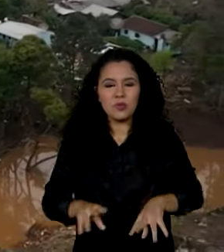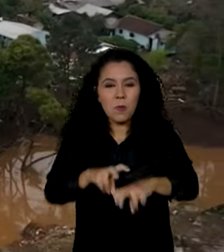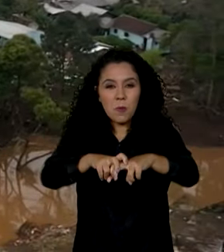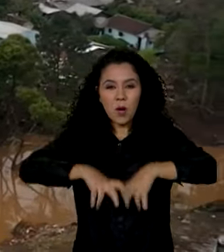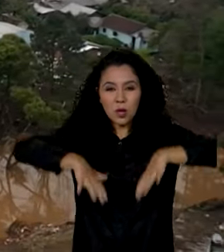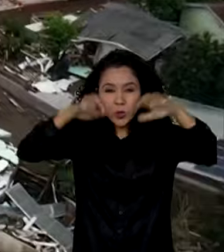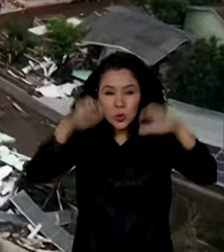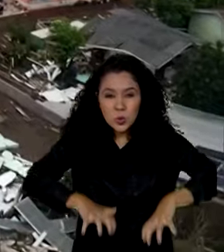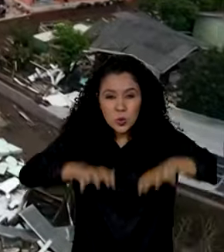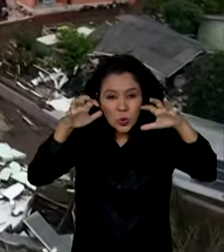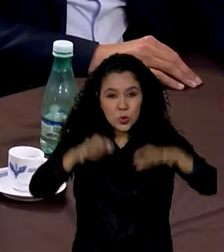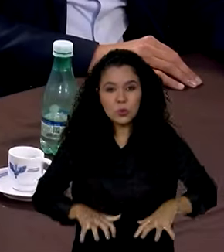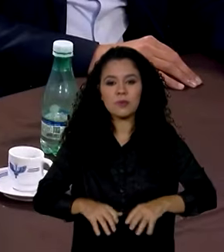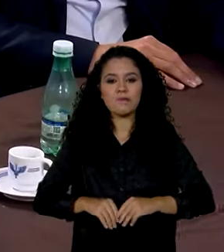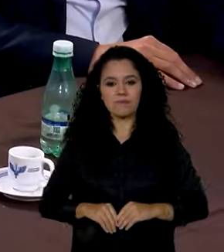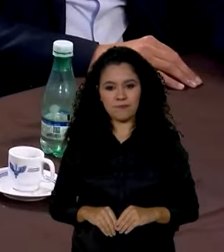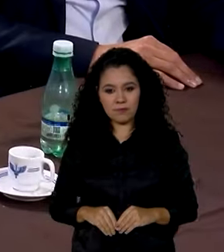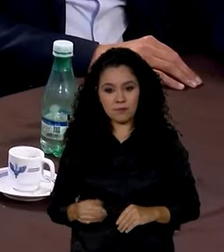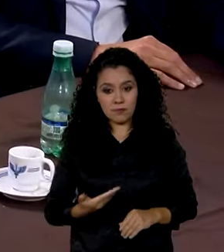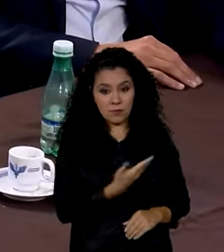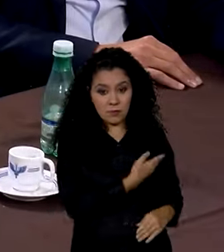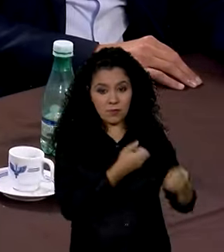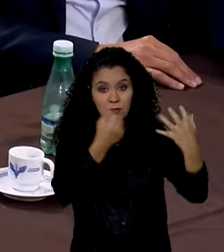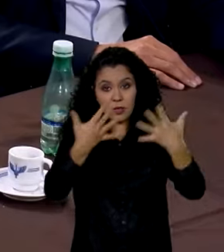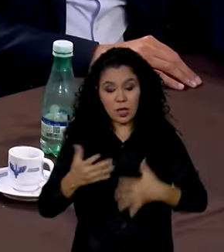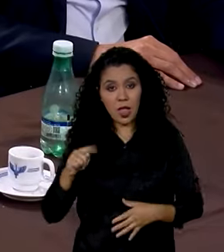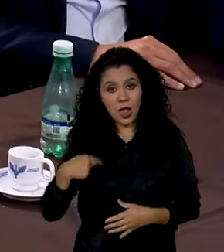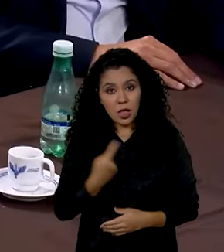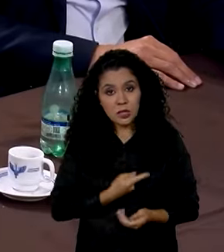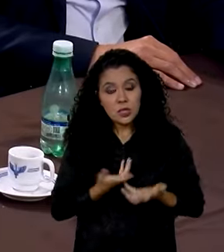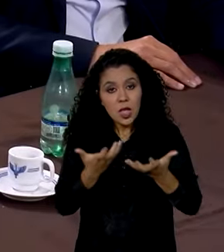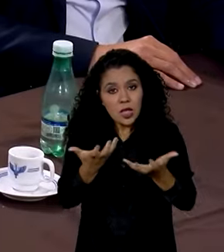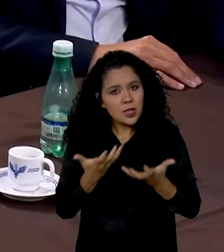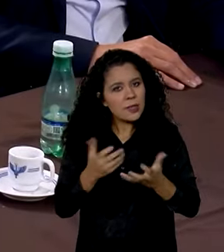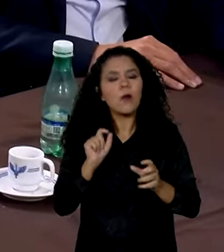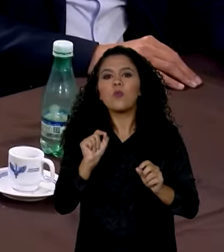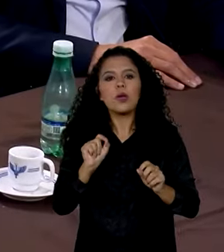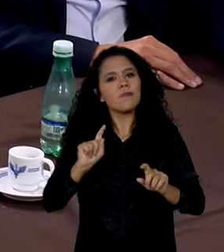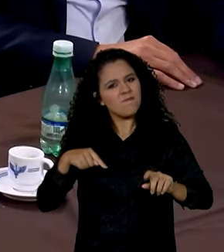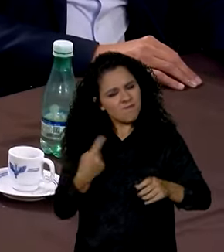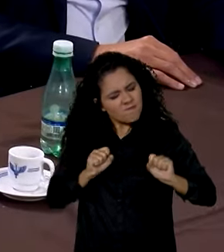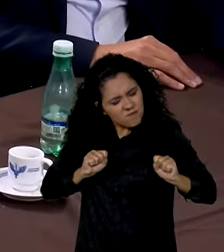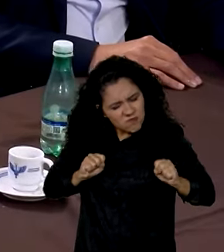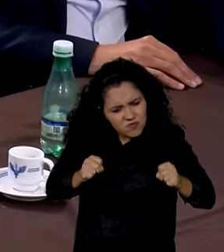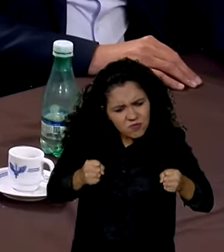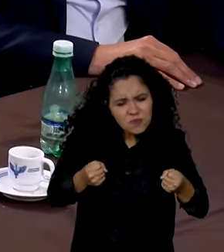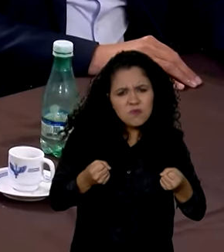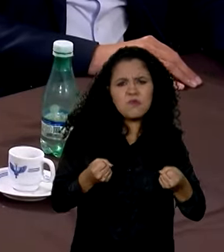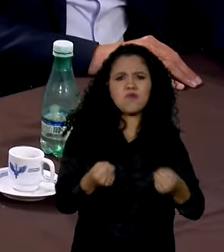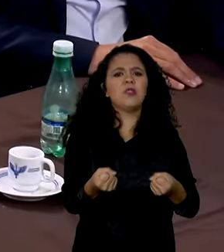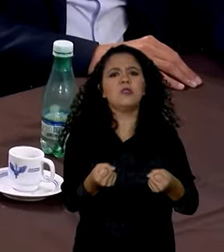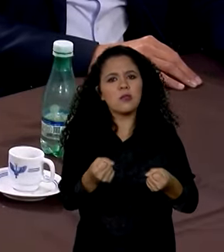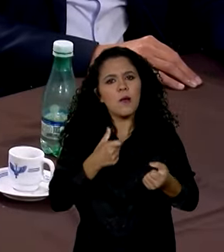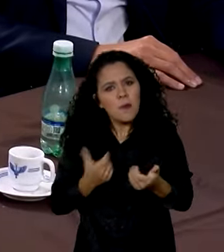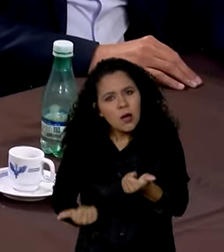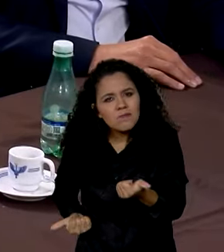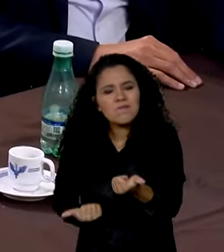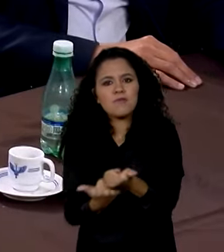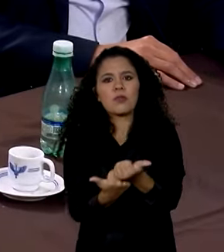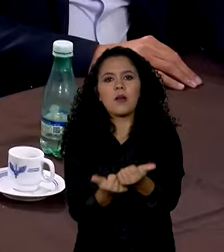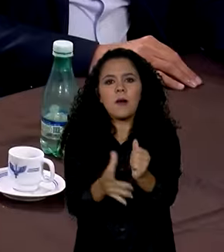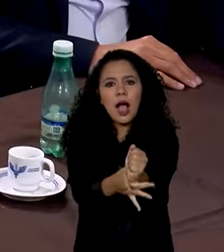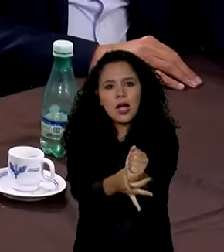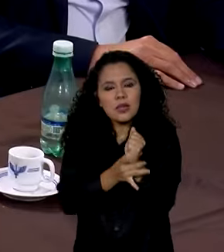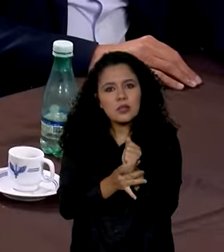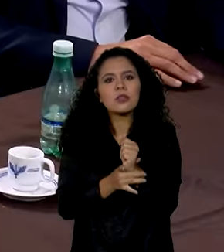fortes chuvas do Estado. O que nós queremos é não medir esforços para que a gente possa garantir que as pessoas